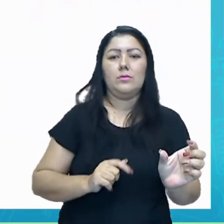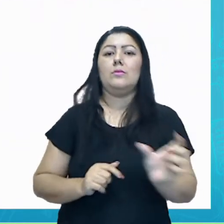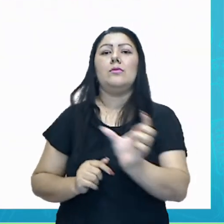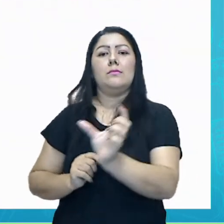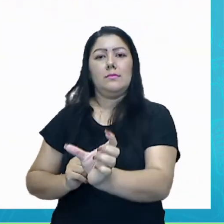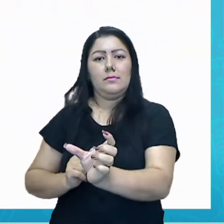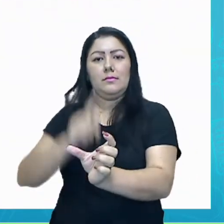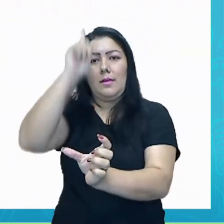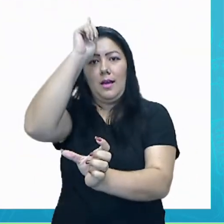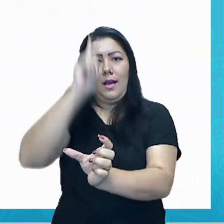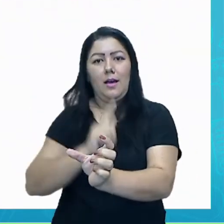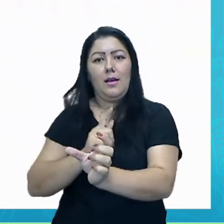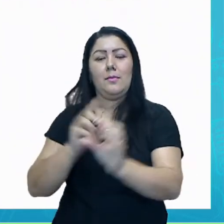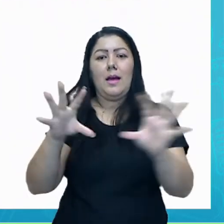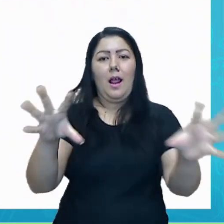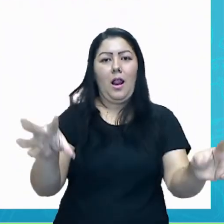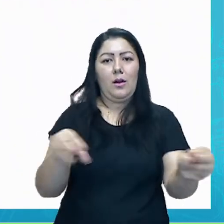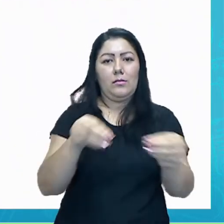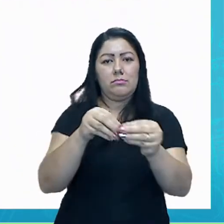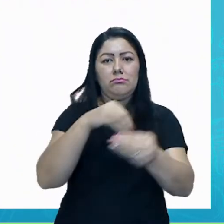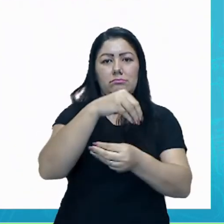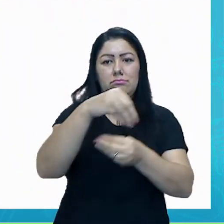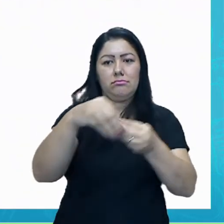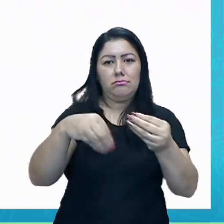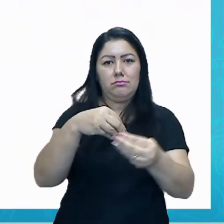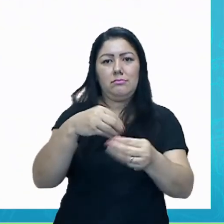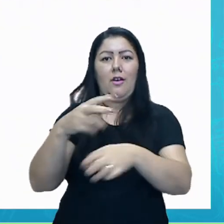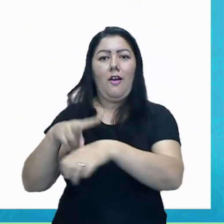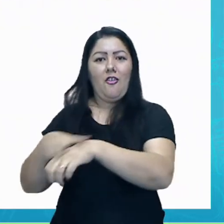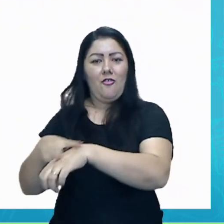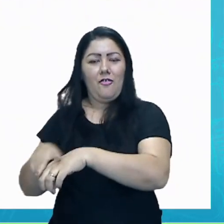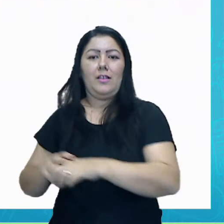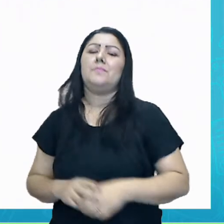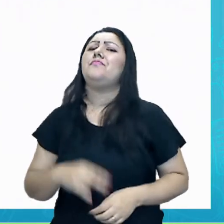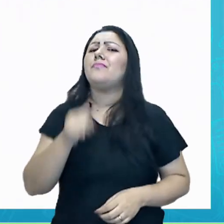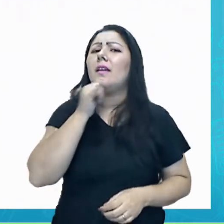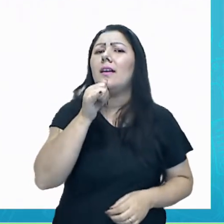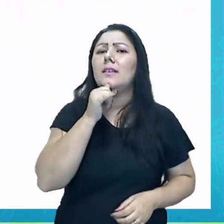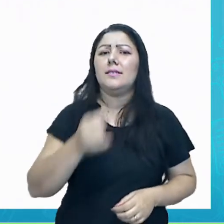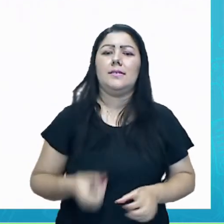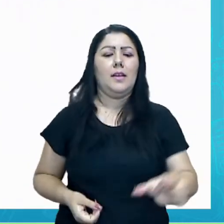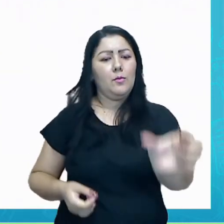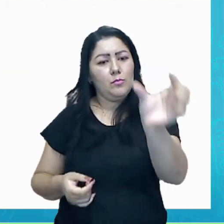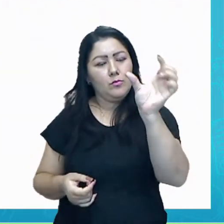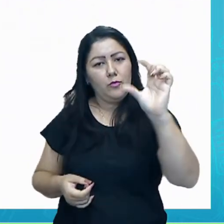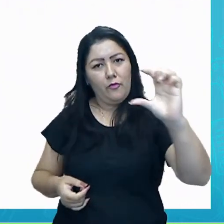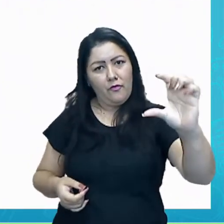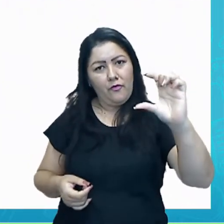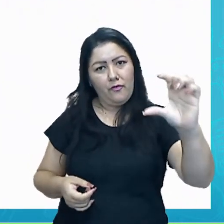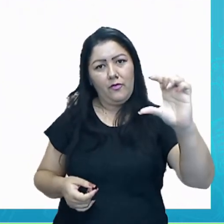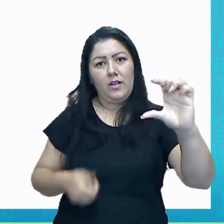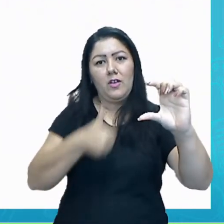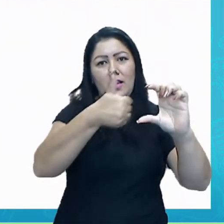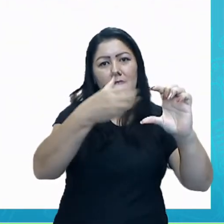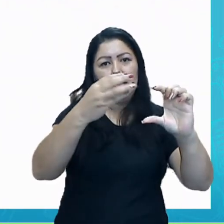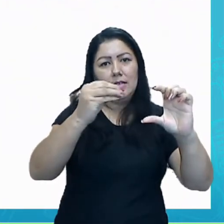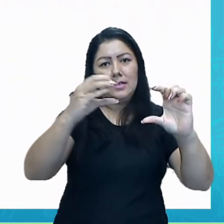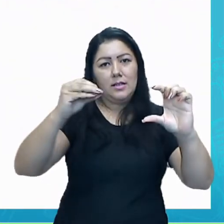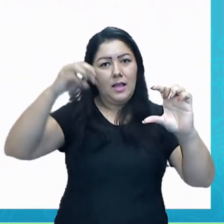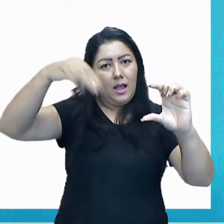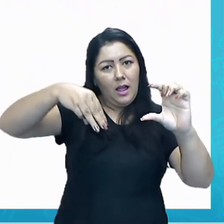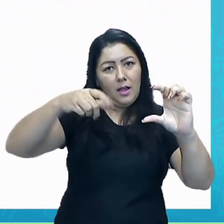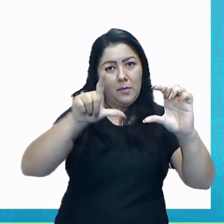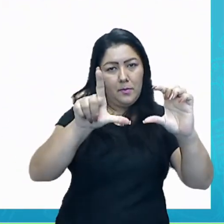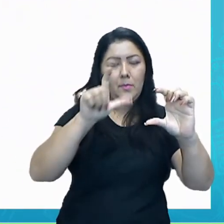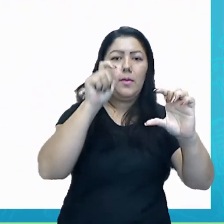Vamos colocar isso de forma palpável. Por exemplo, um vidrinho de 100 ml de azul com um vidrinho de 100 ml